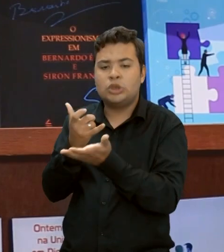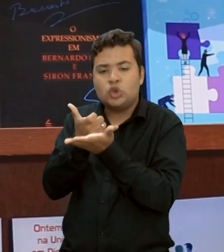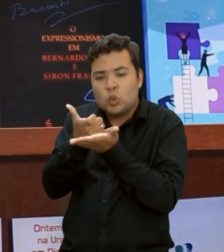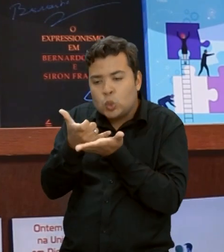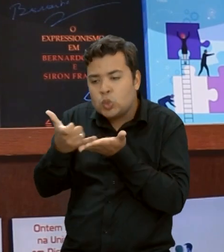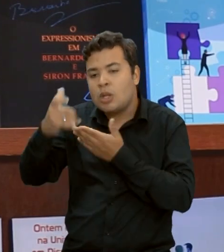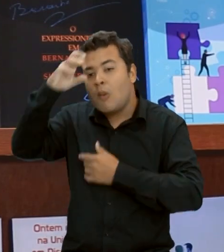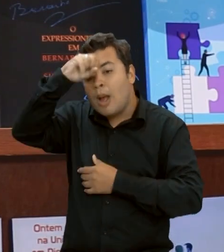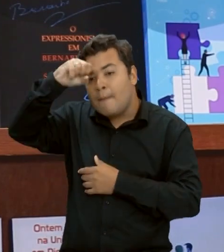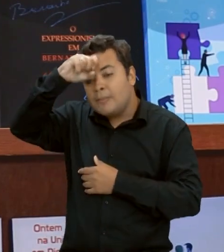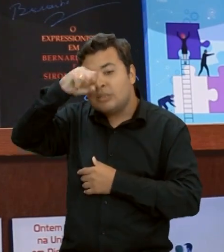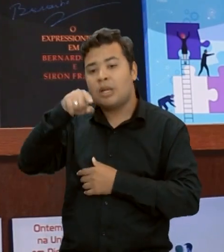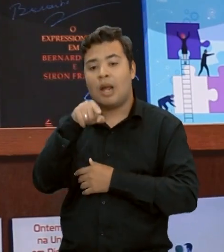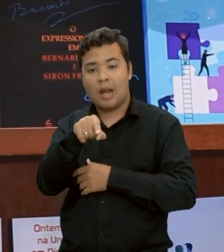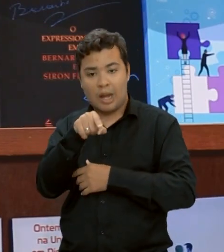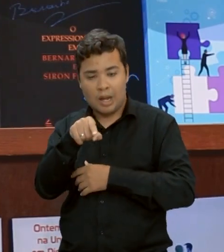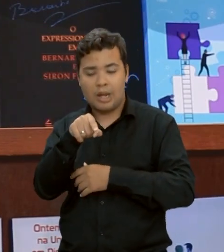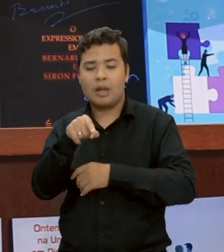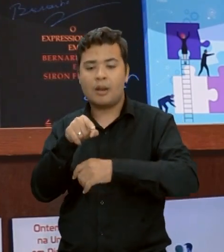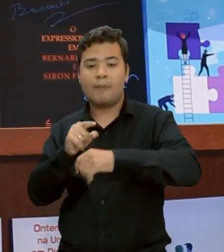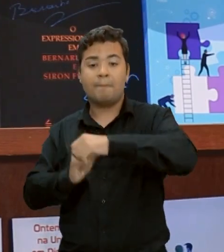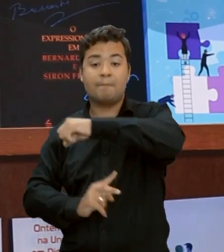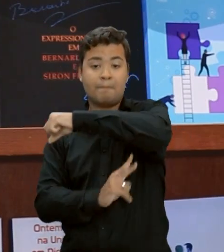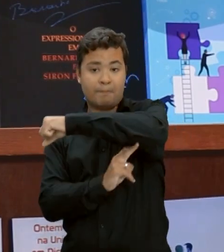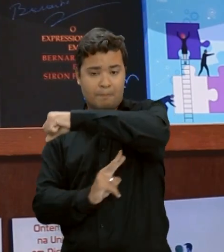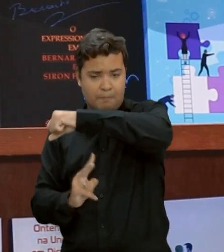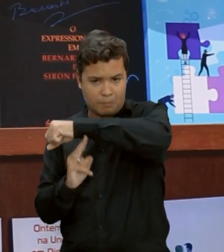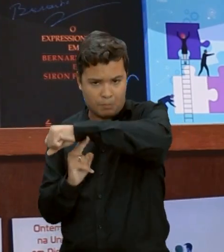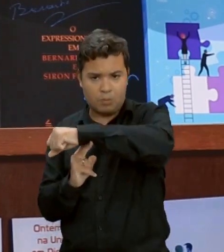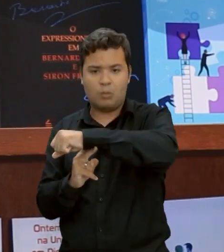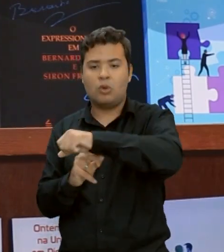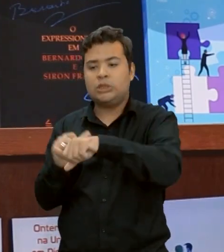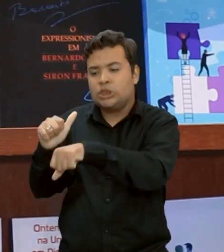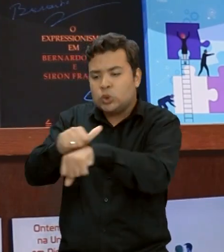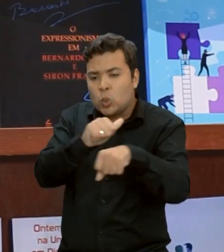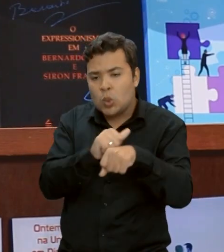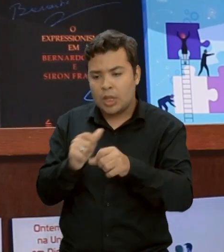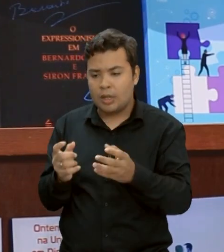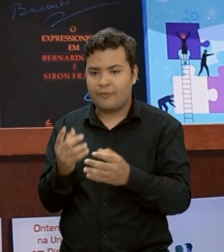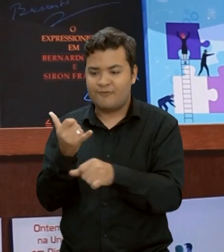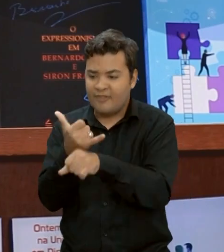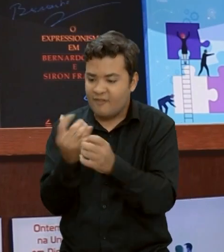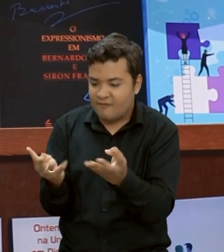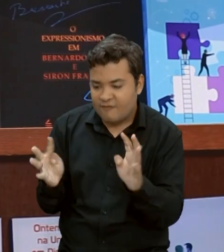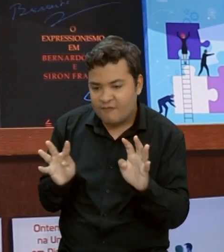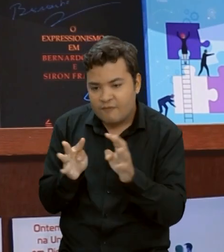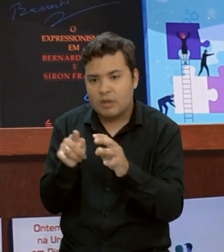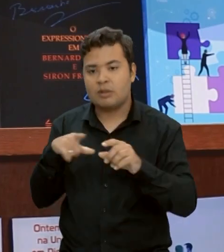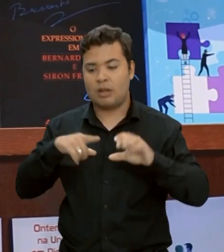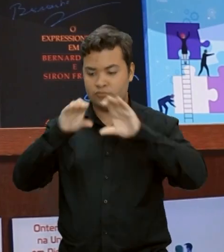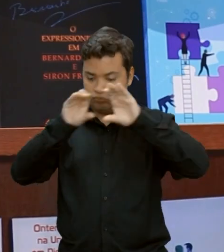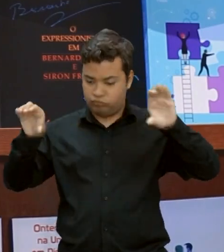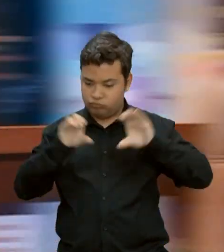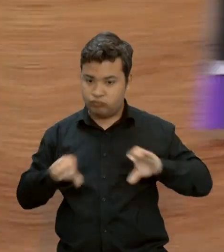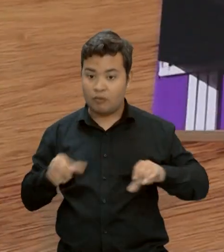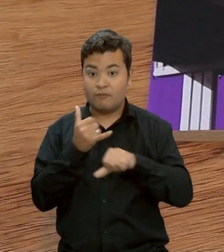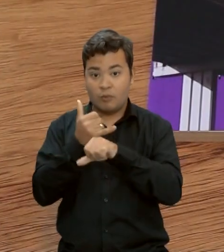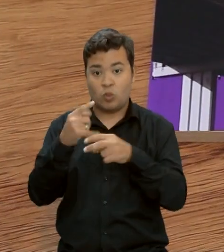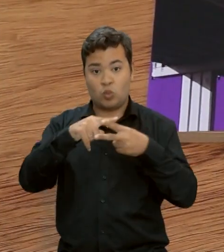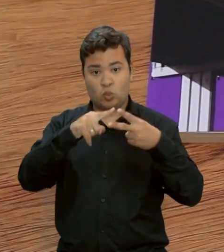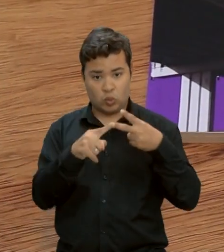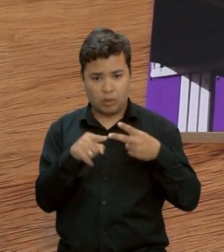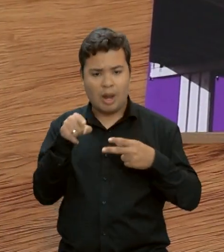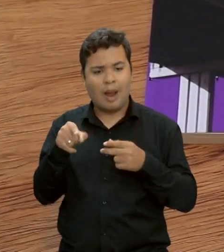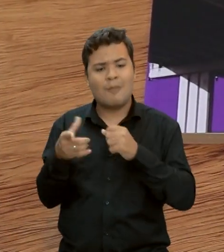A ponte de concreto armado com duas longarinas é a obra básica, é o tipo de estrutura básica que existe. Eu costumo